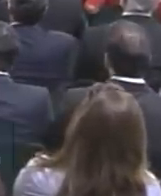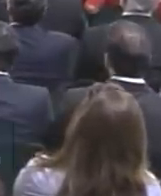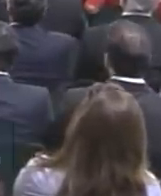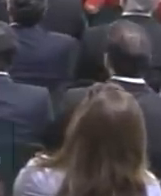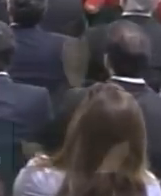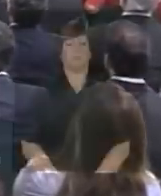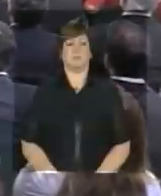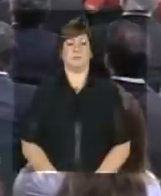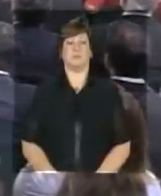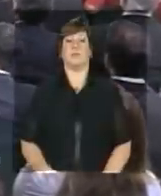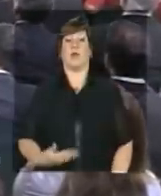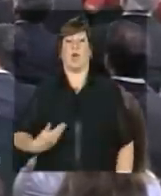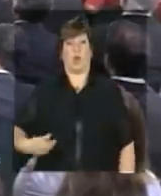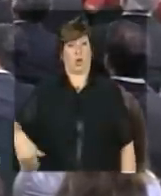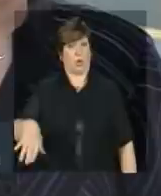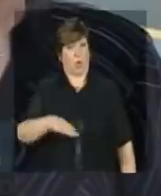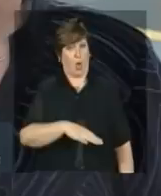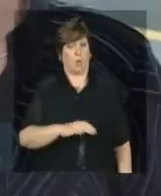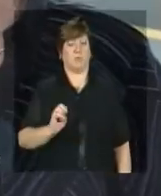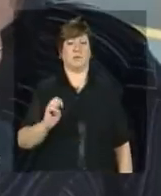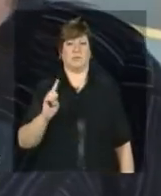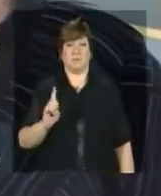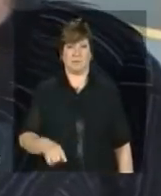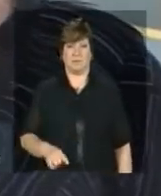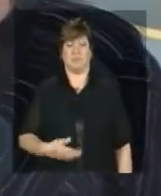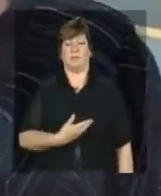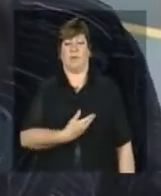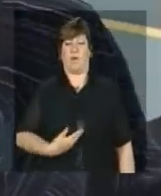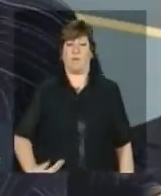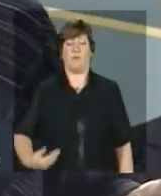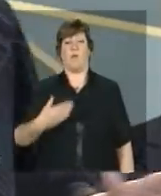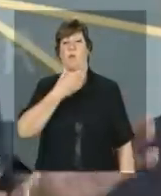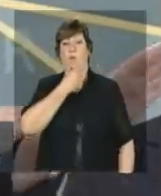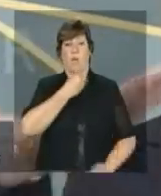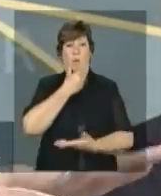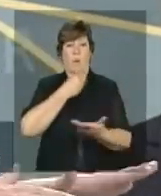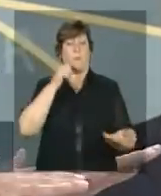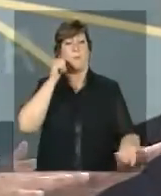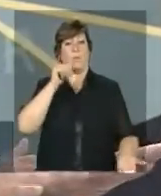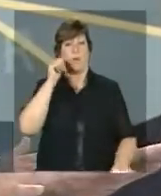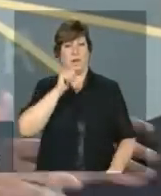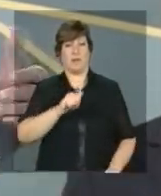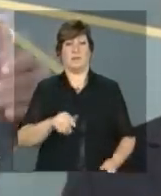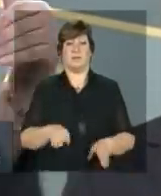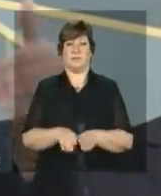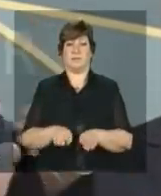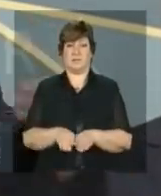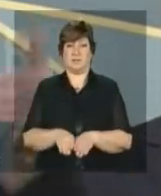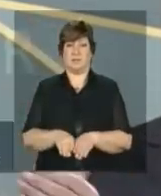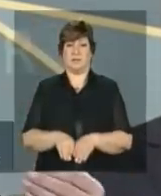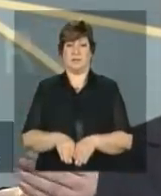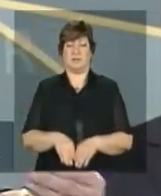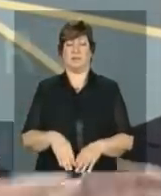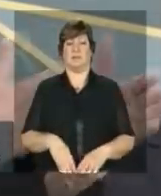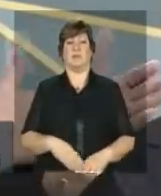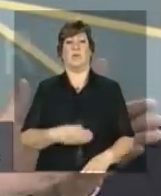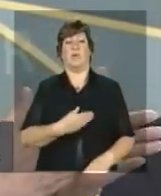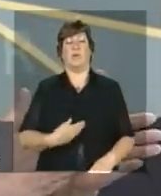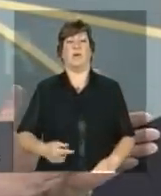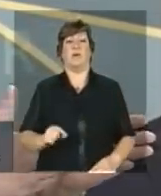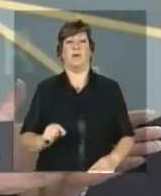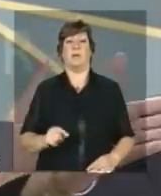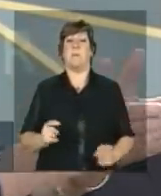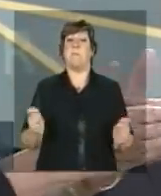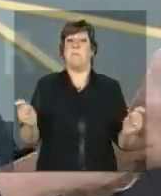nós somos um governo de homens e mulheres portanto um governo passível de